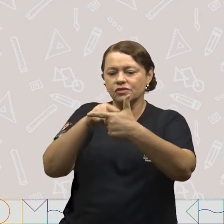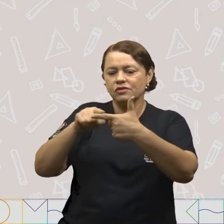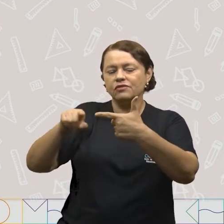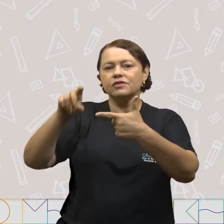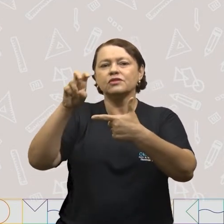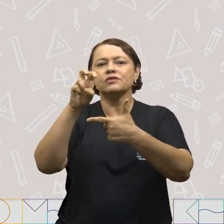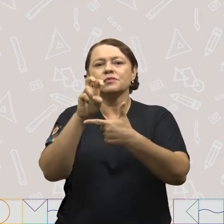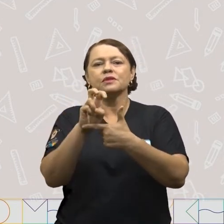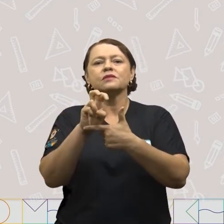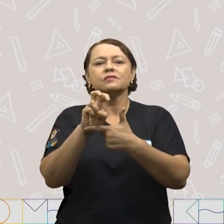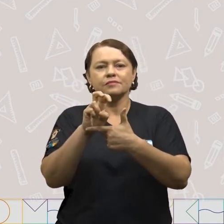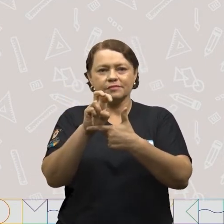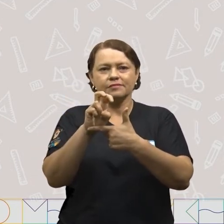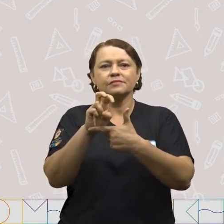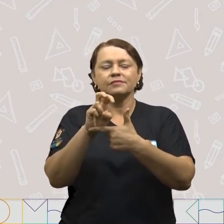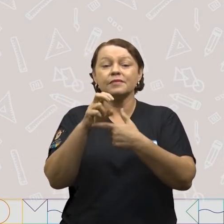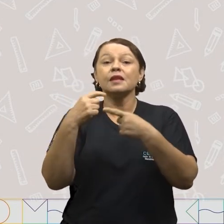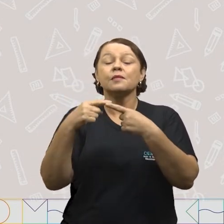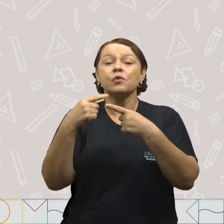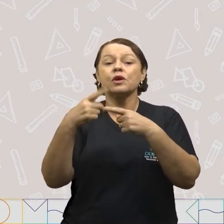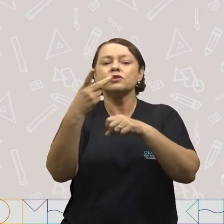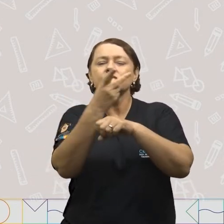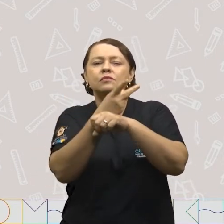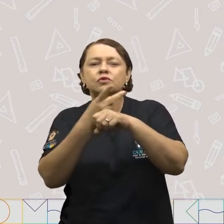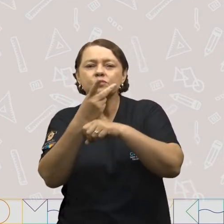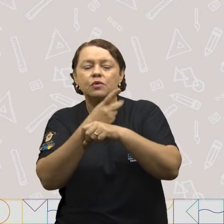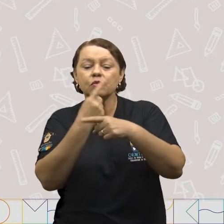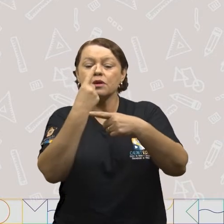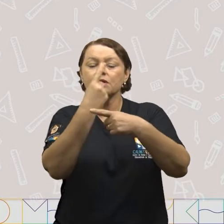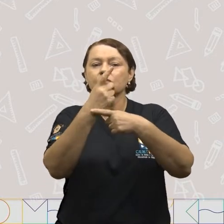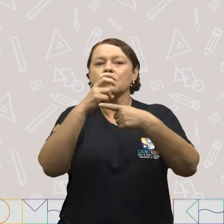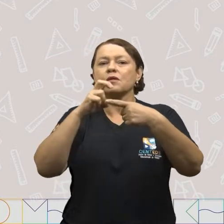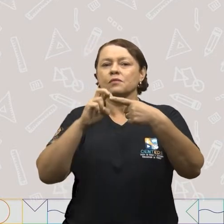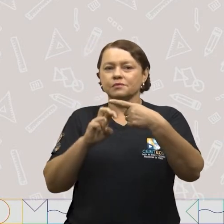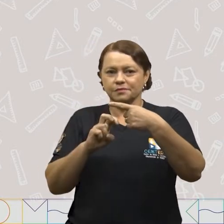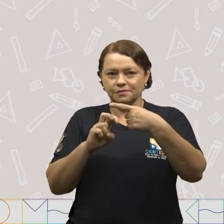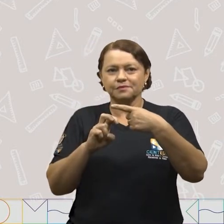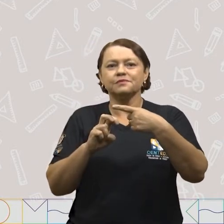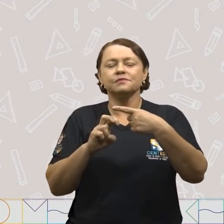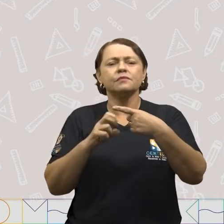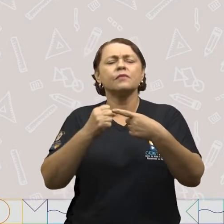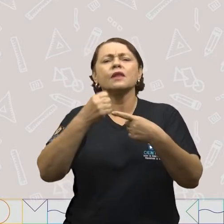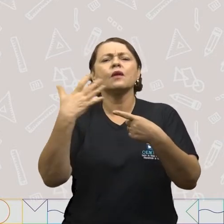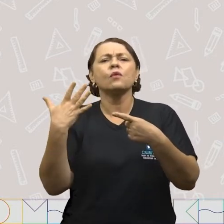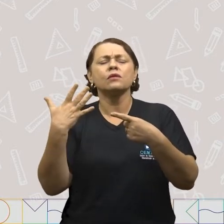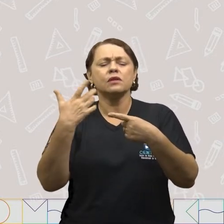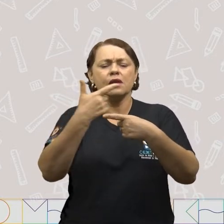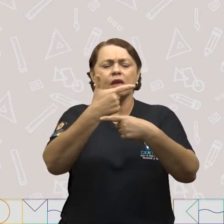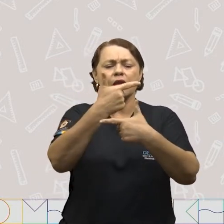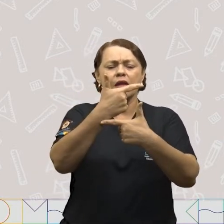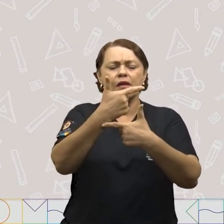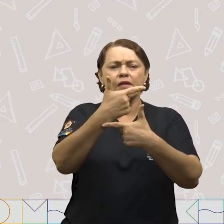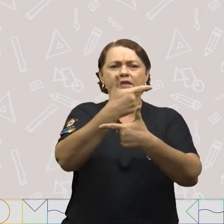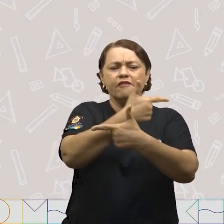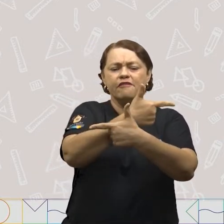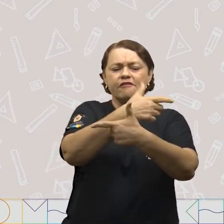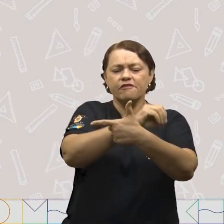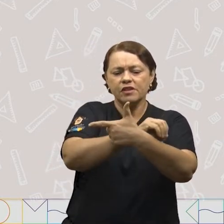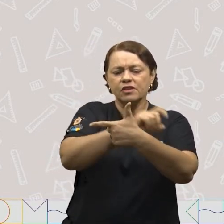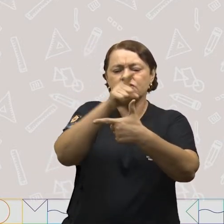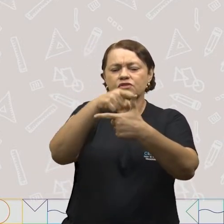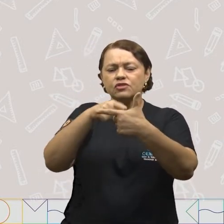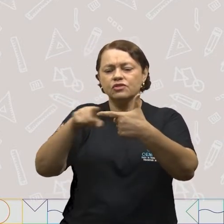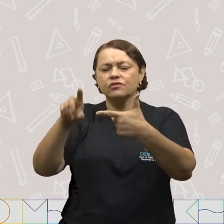cinco, porque nós estamos procurando a quinta parte. Quanto que é vinte dividido para cinco?